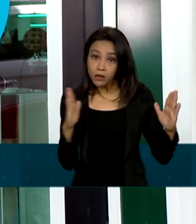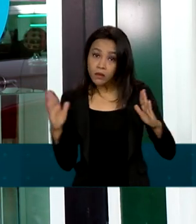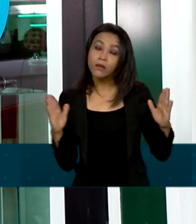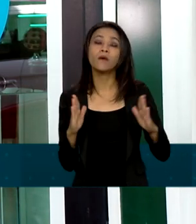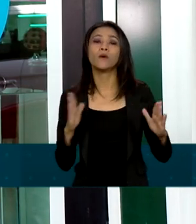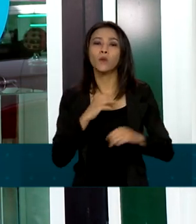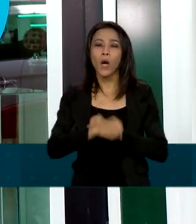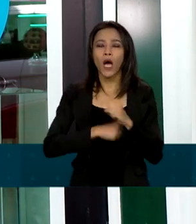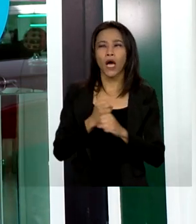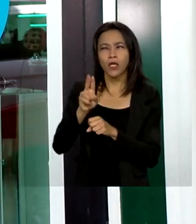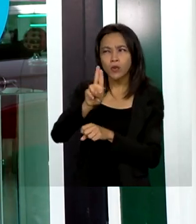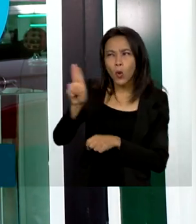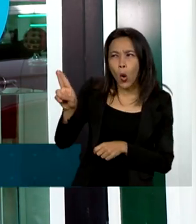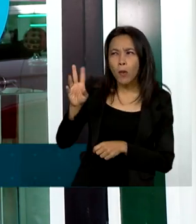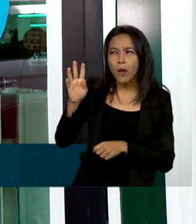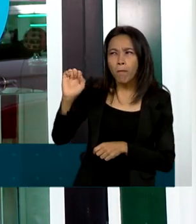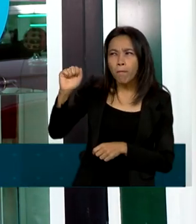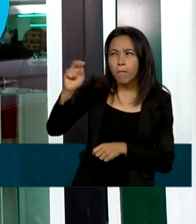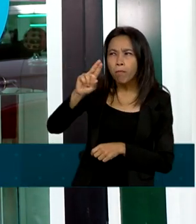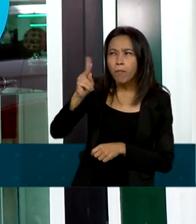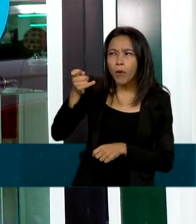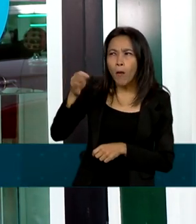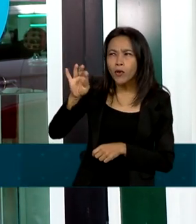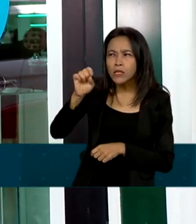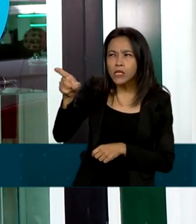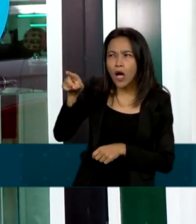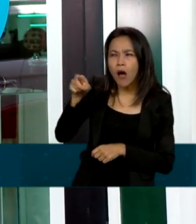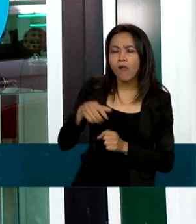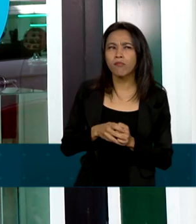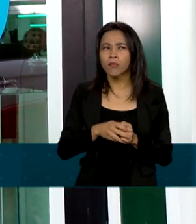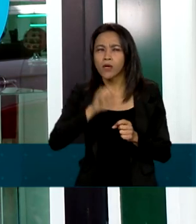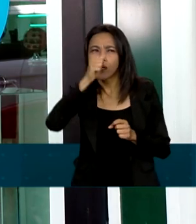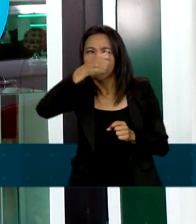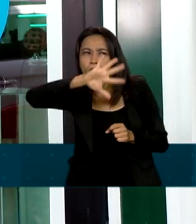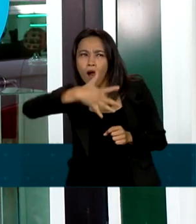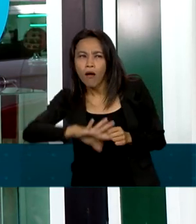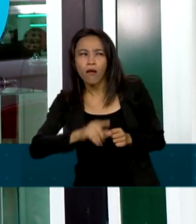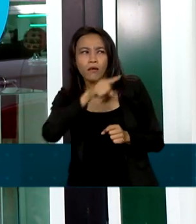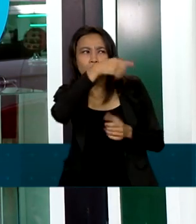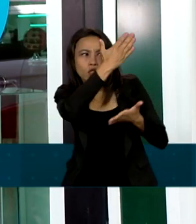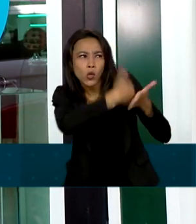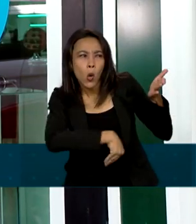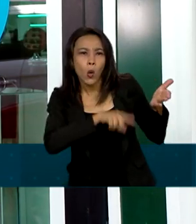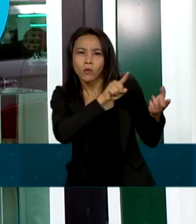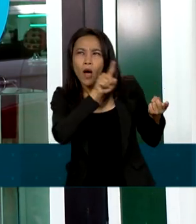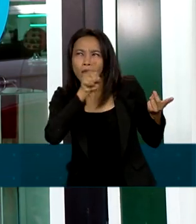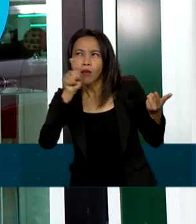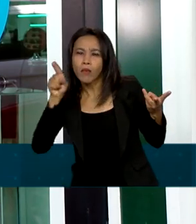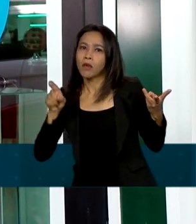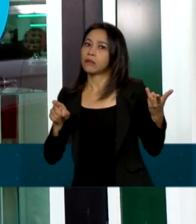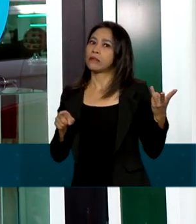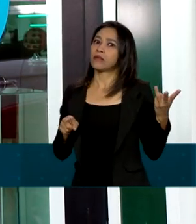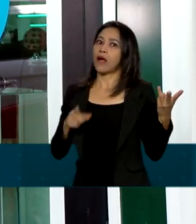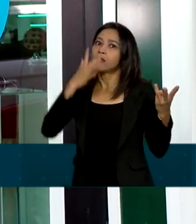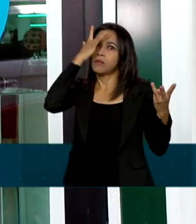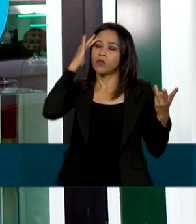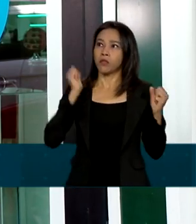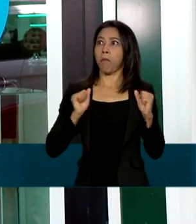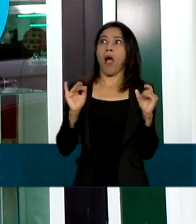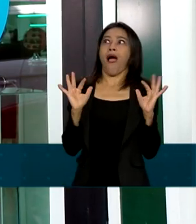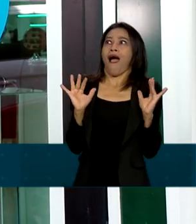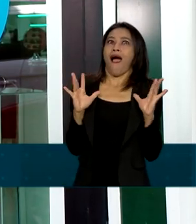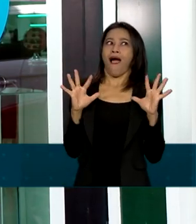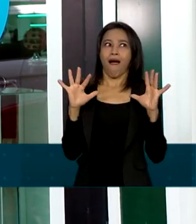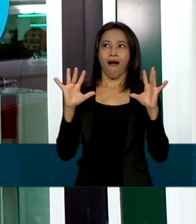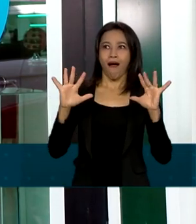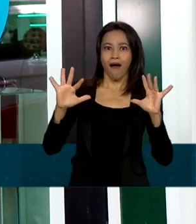promoção, liquidação, desconto, que tomam conta do comércio em novembro, atraem uma legião